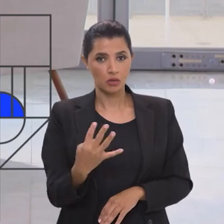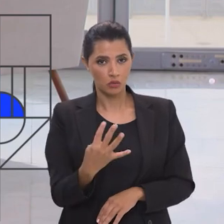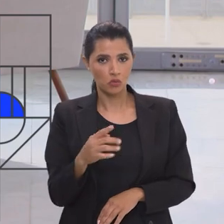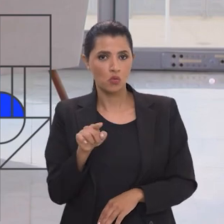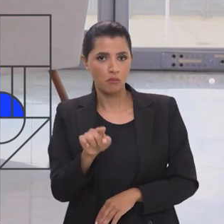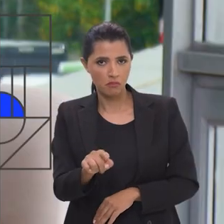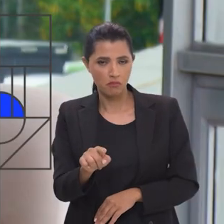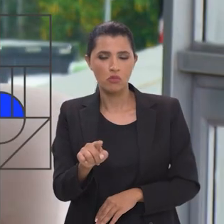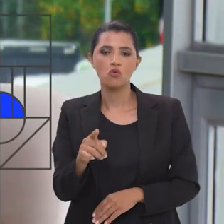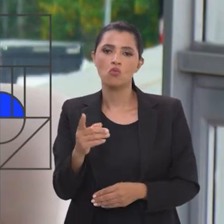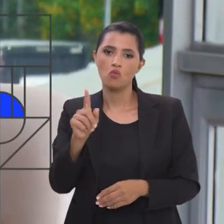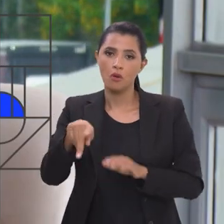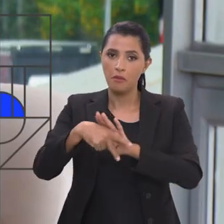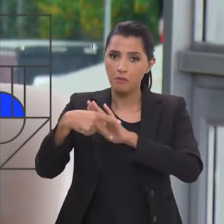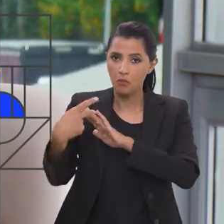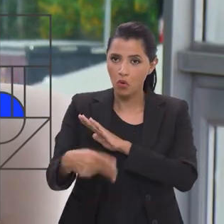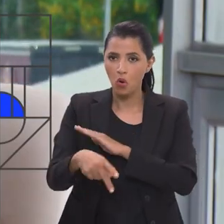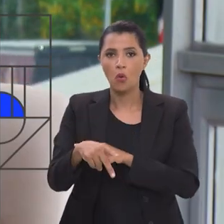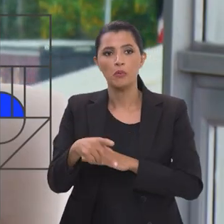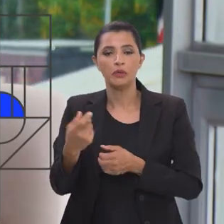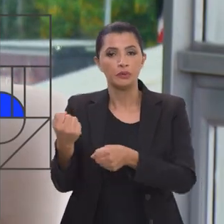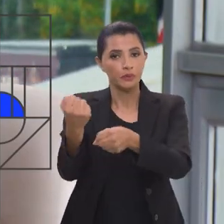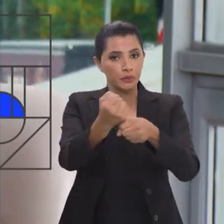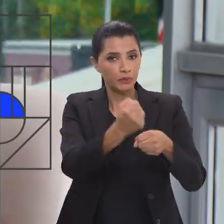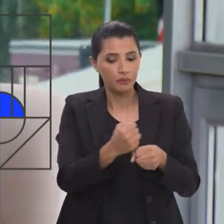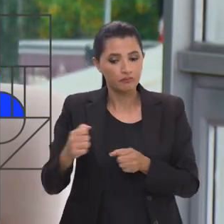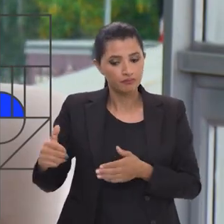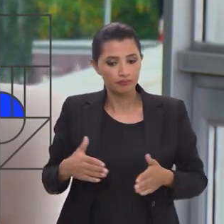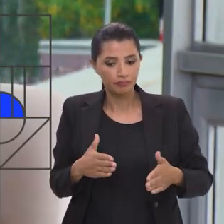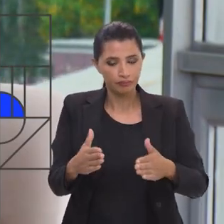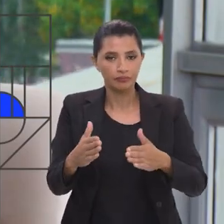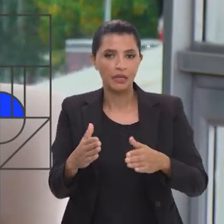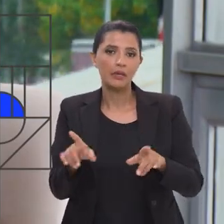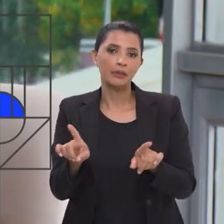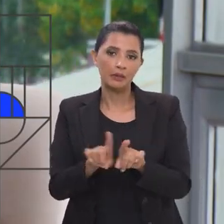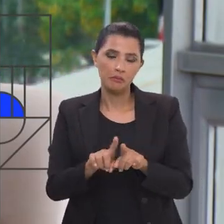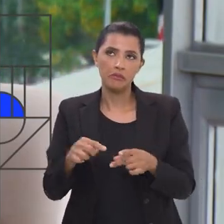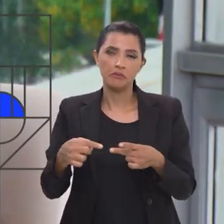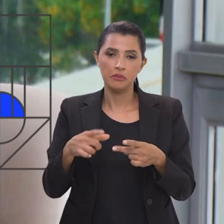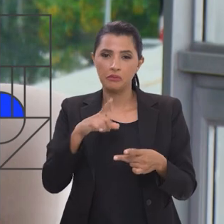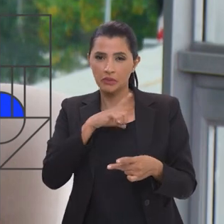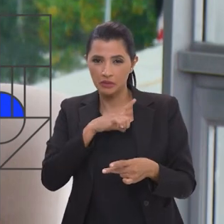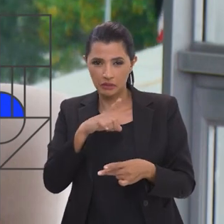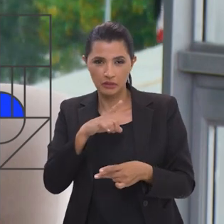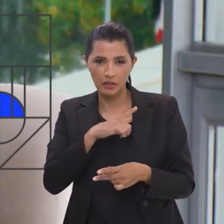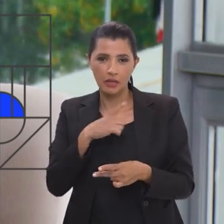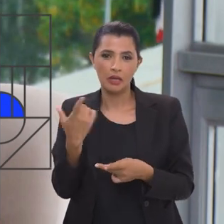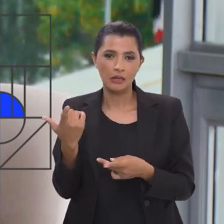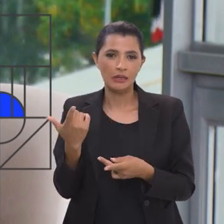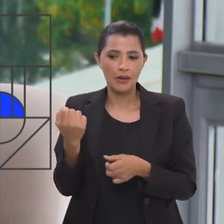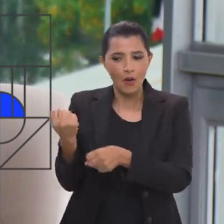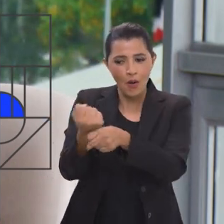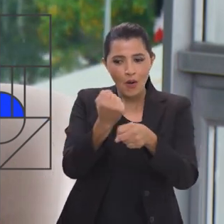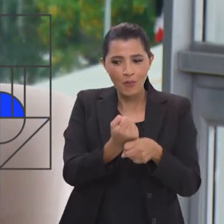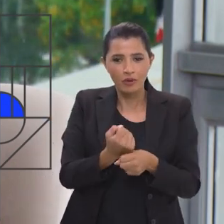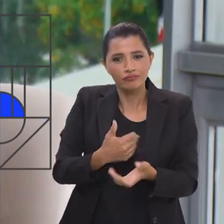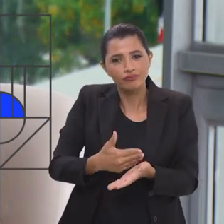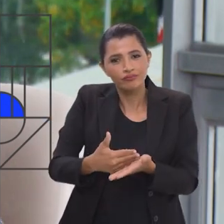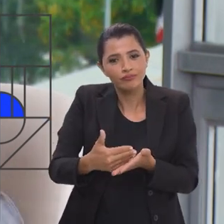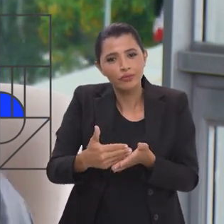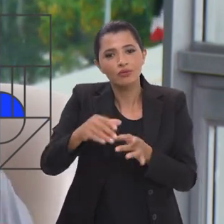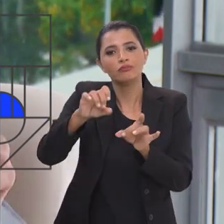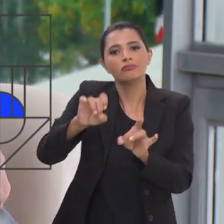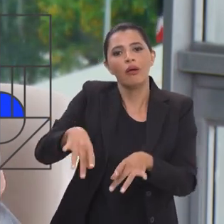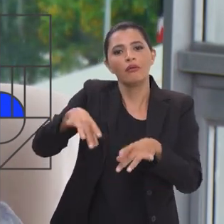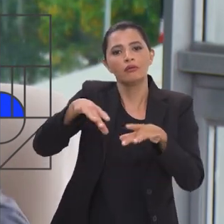envolvem obras rodoviárias, mas elas envolvem muito também obras que começaram e foram